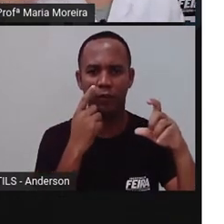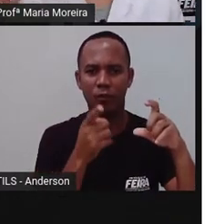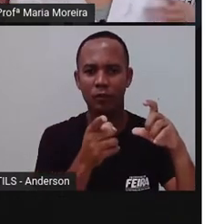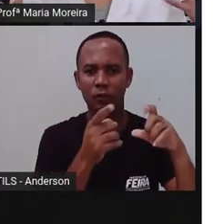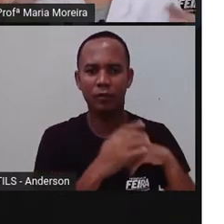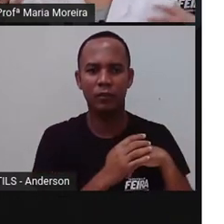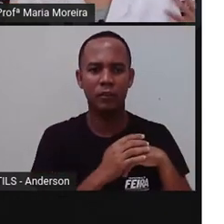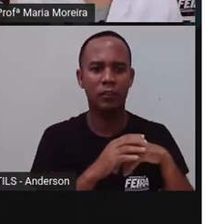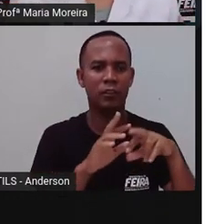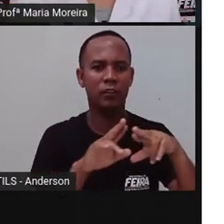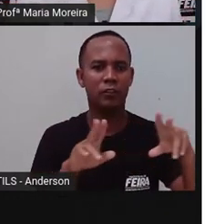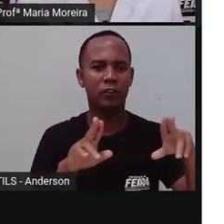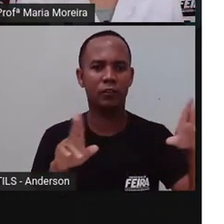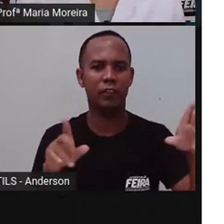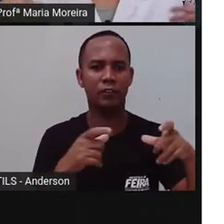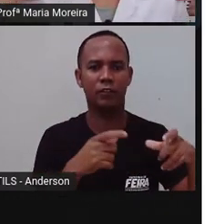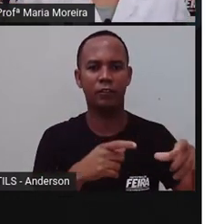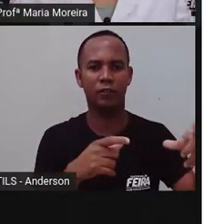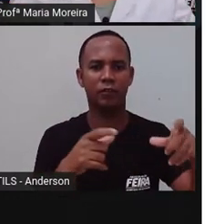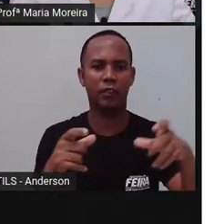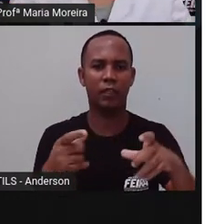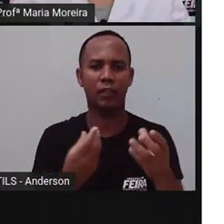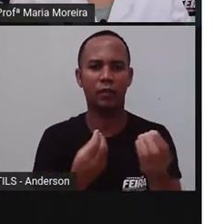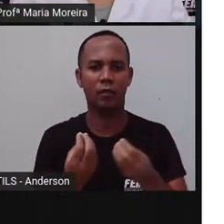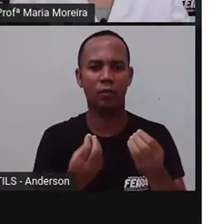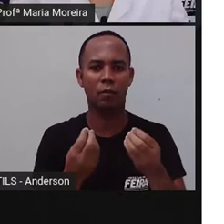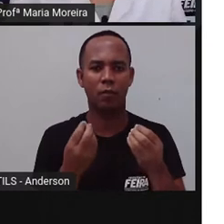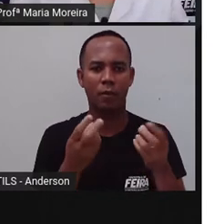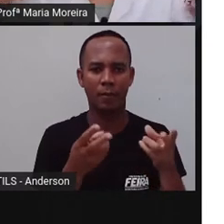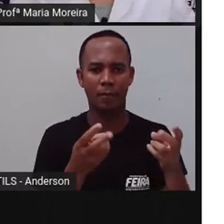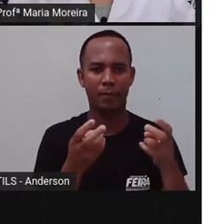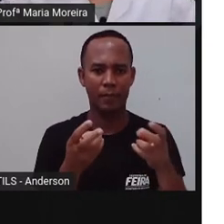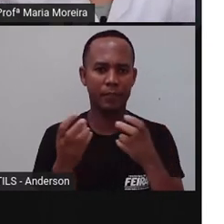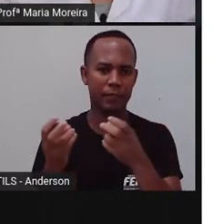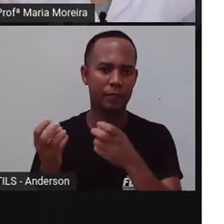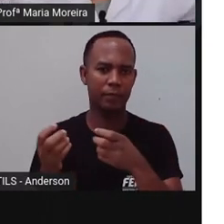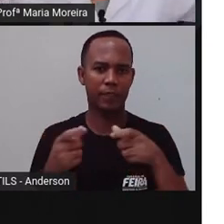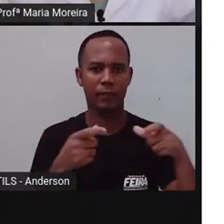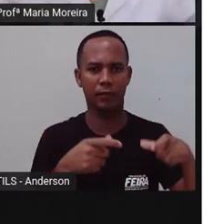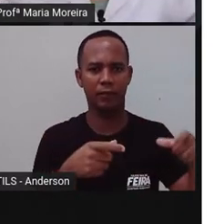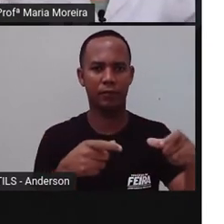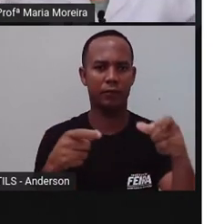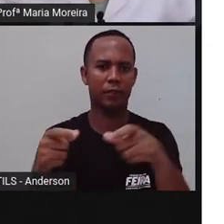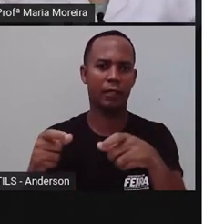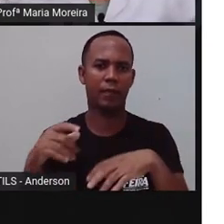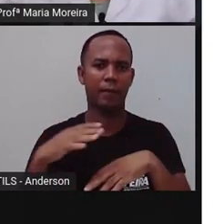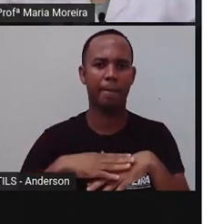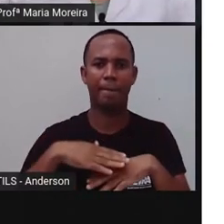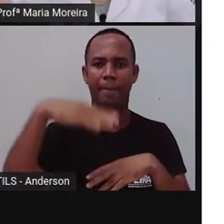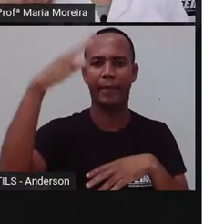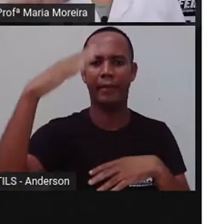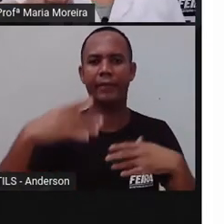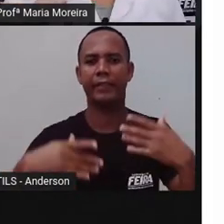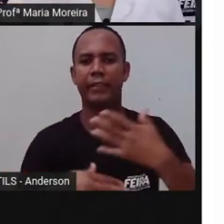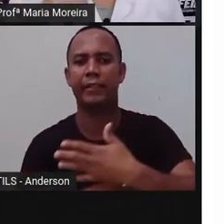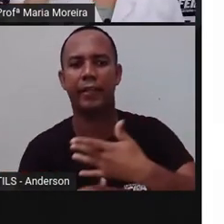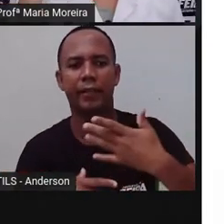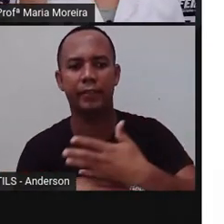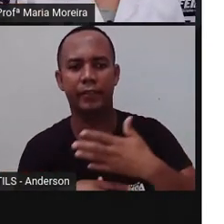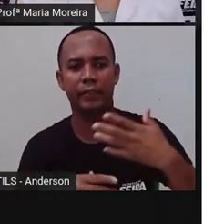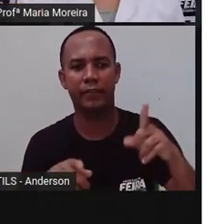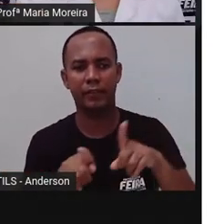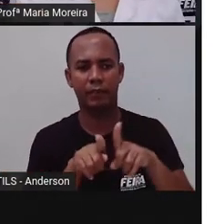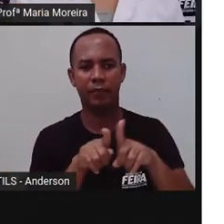trazendo aí fotos de outras localidades para que vocês consigam visualizar ambientes além da nossa cidade. Tá?